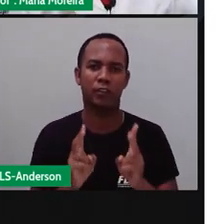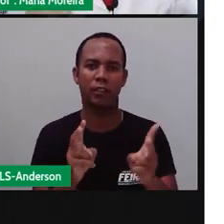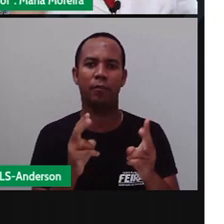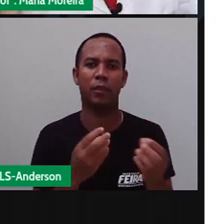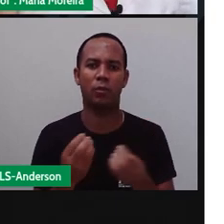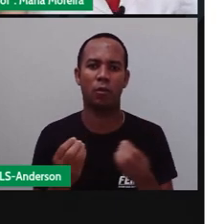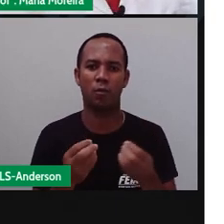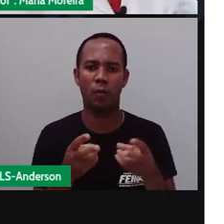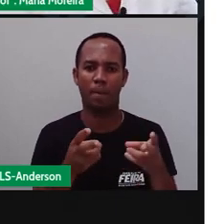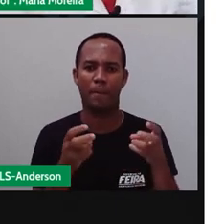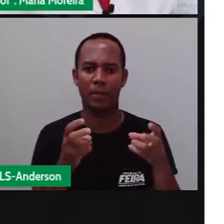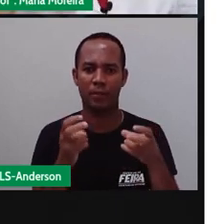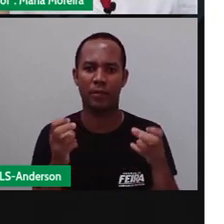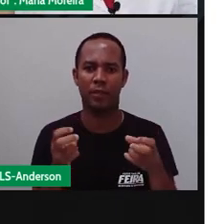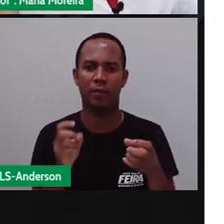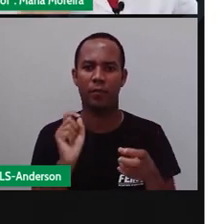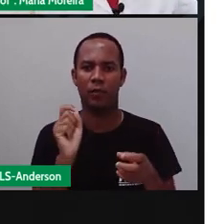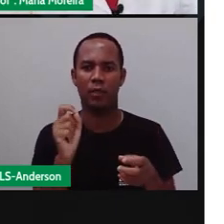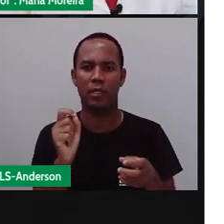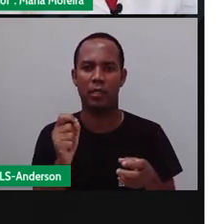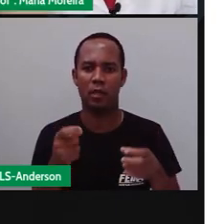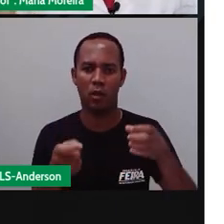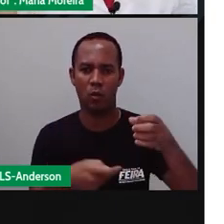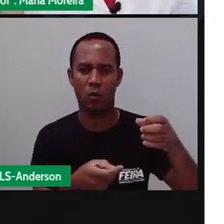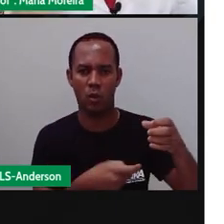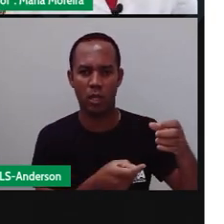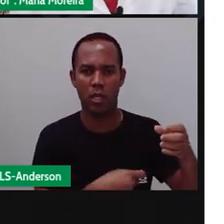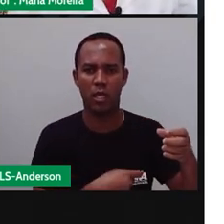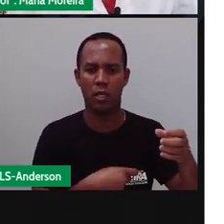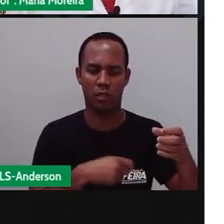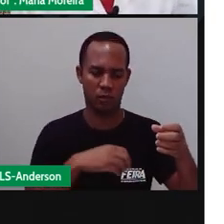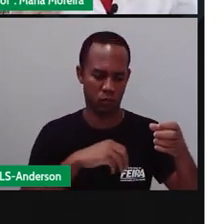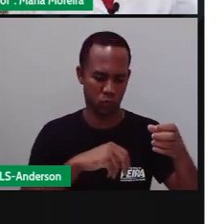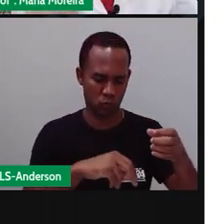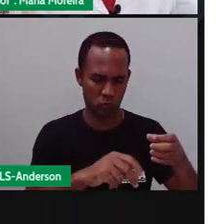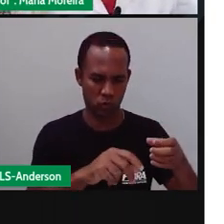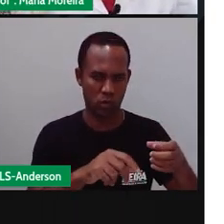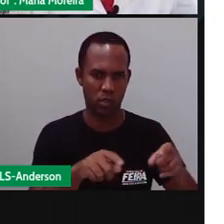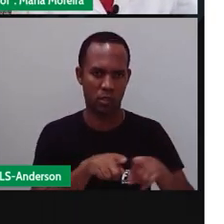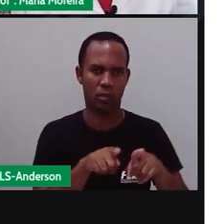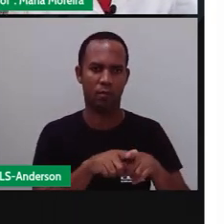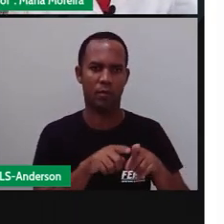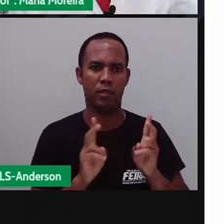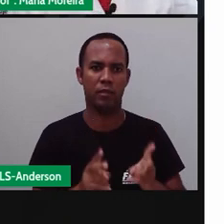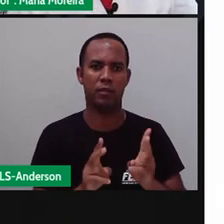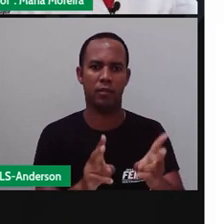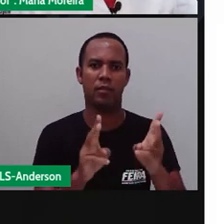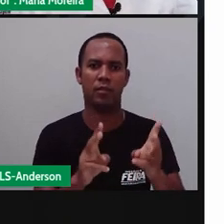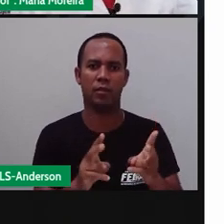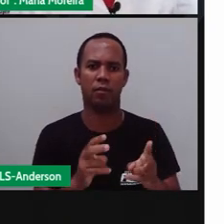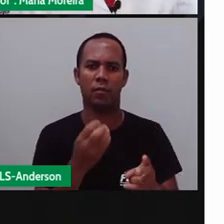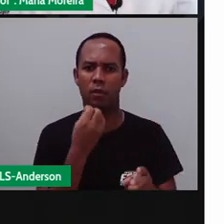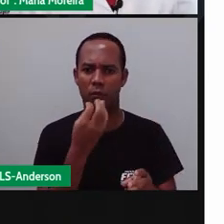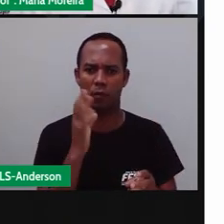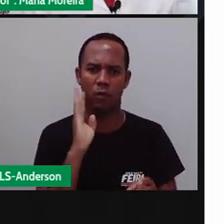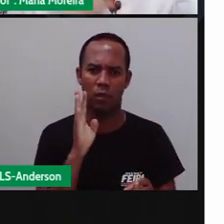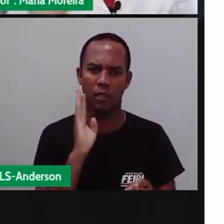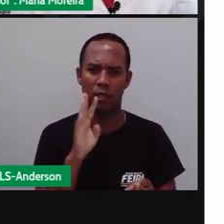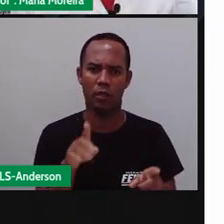Então perceba que a primavera, a colheita, o solo fértil está sempre presente aqui nesses festejos, tá?